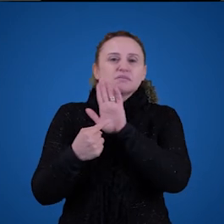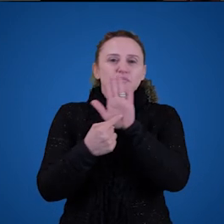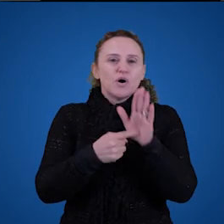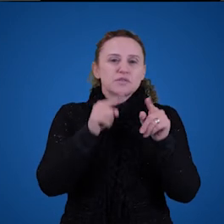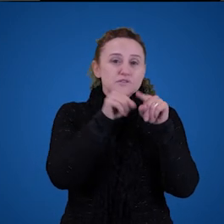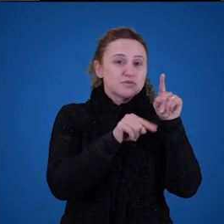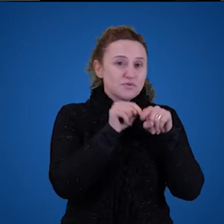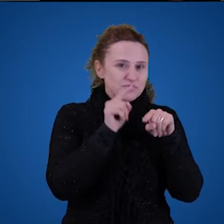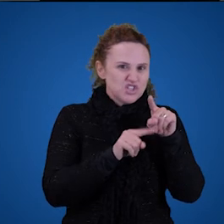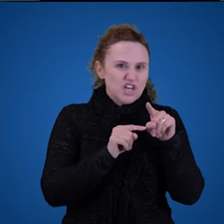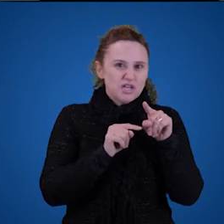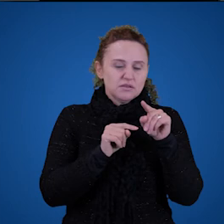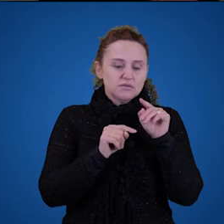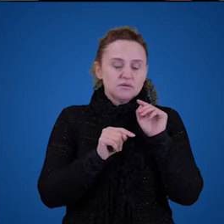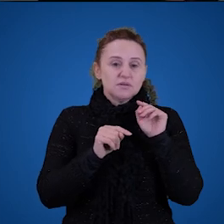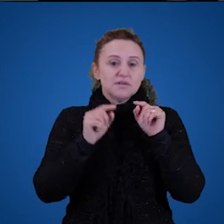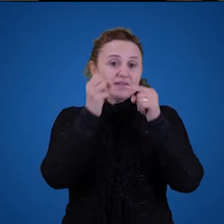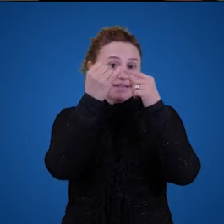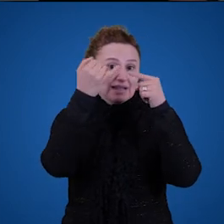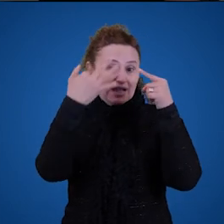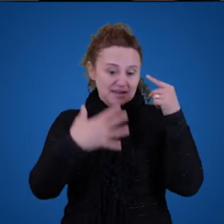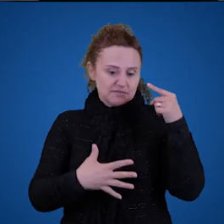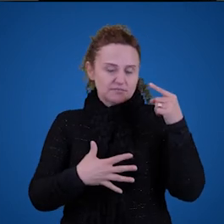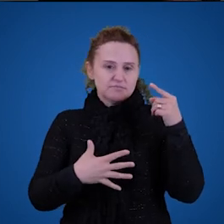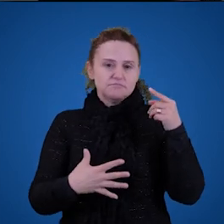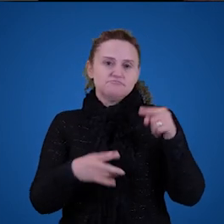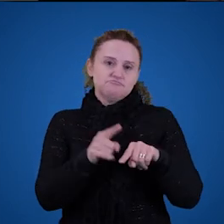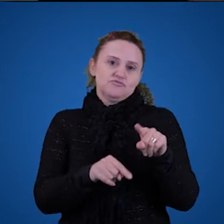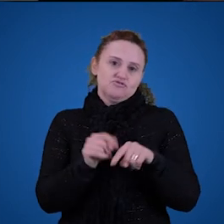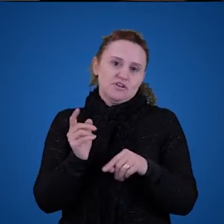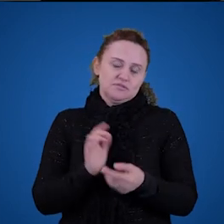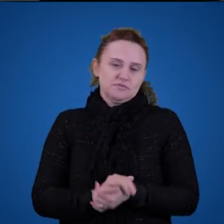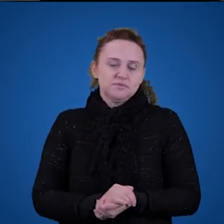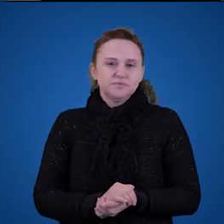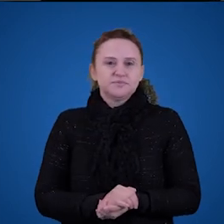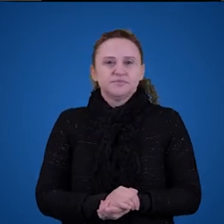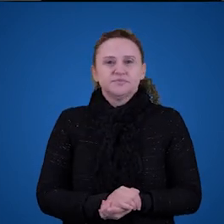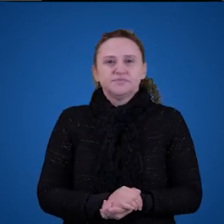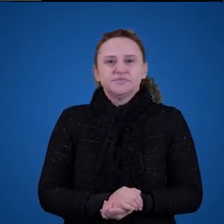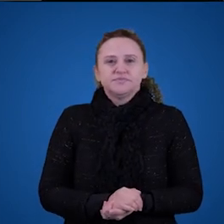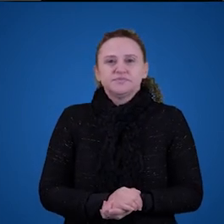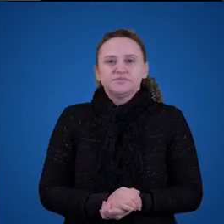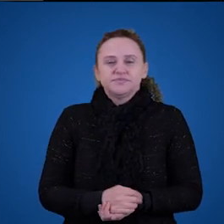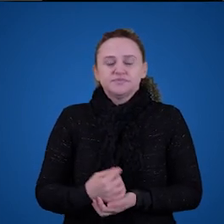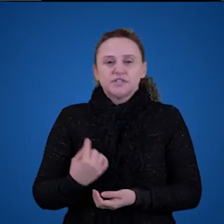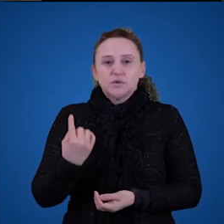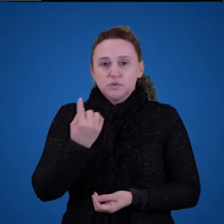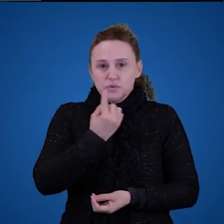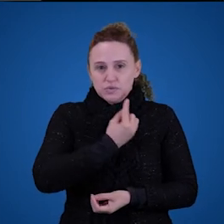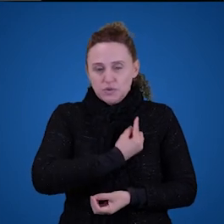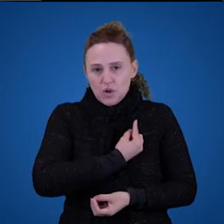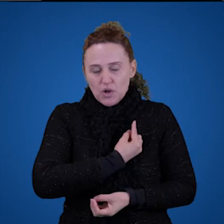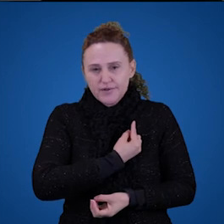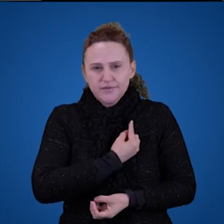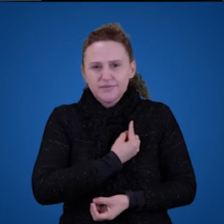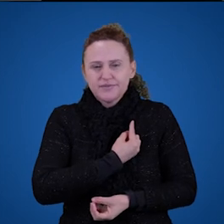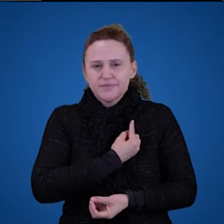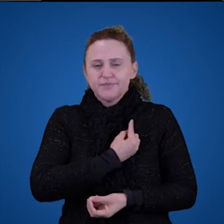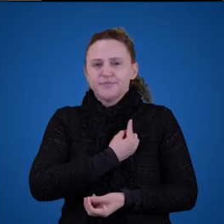e define esse objeto. Ou seja, singulariza ele. Pega um só. Então, nós não temos